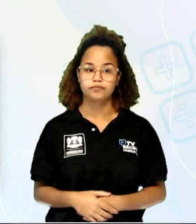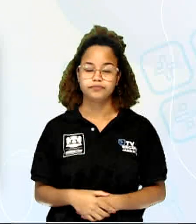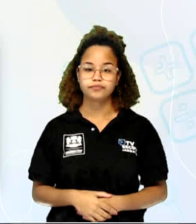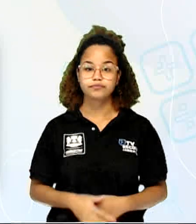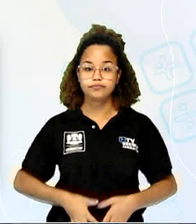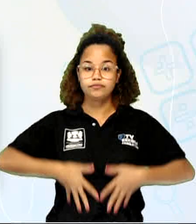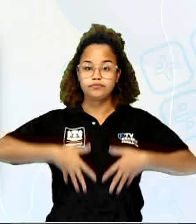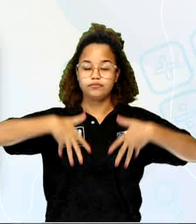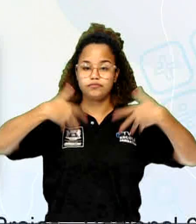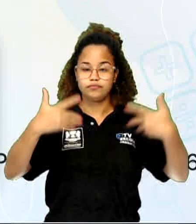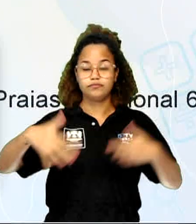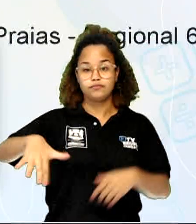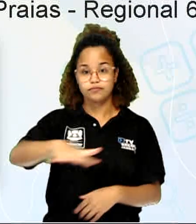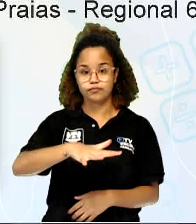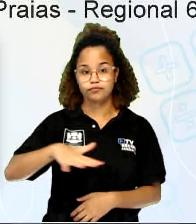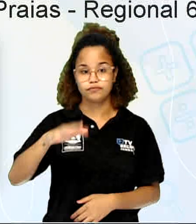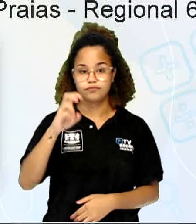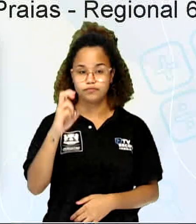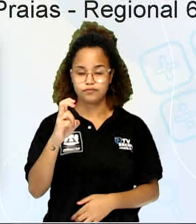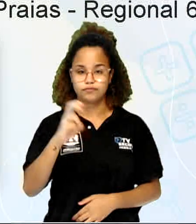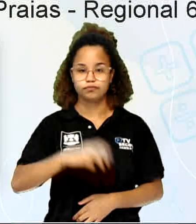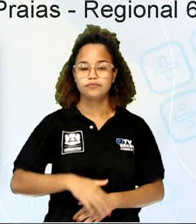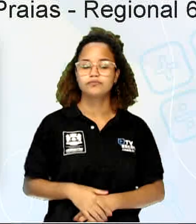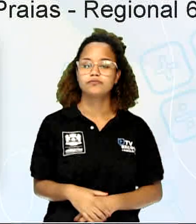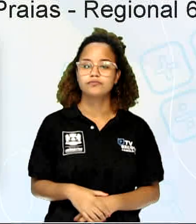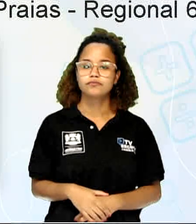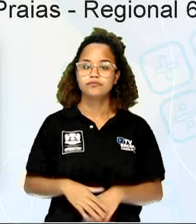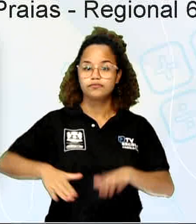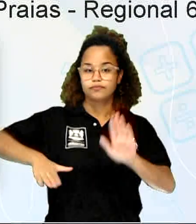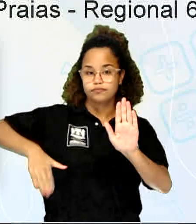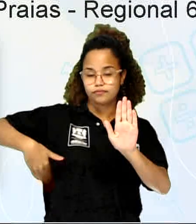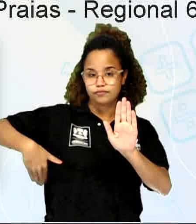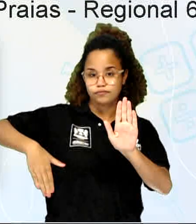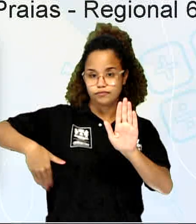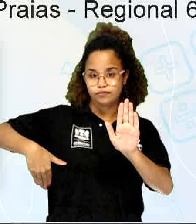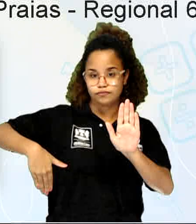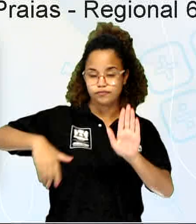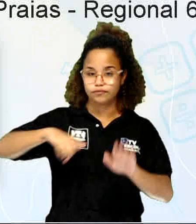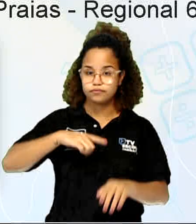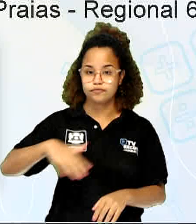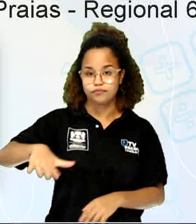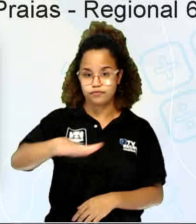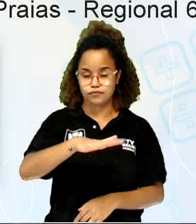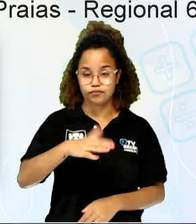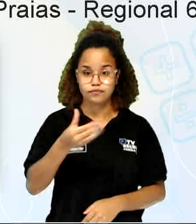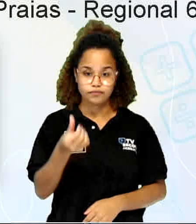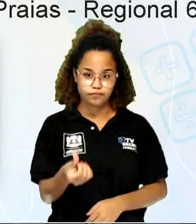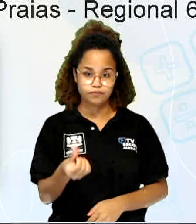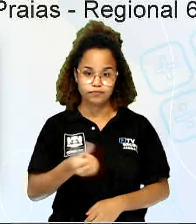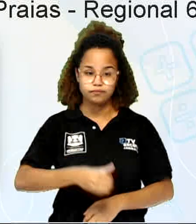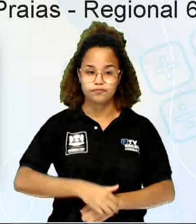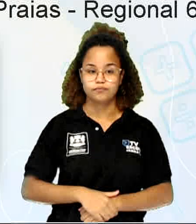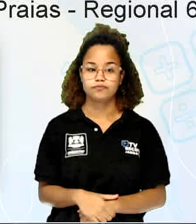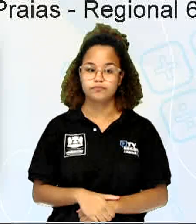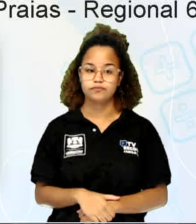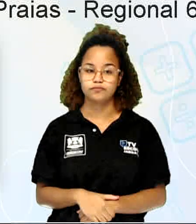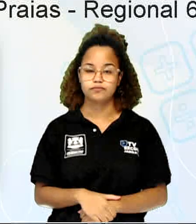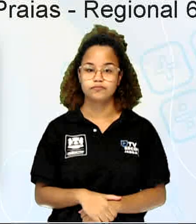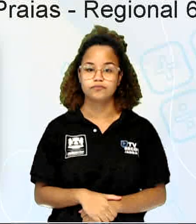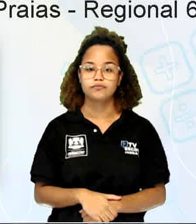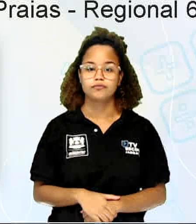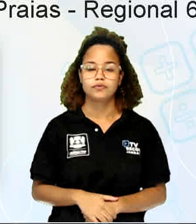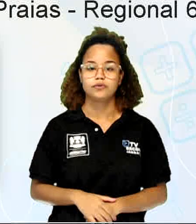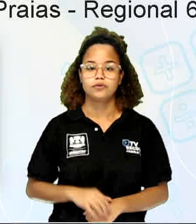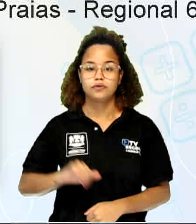Prazeres, Regional 5. As praias, compõem a Regional 6. E os